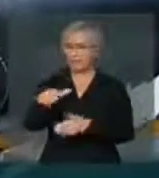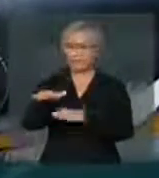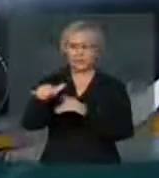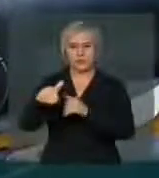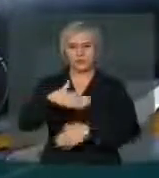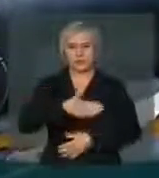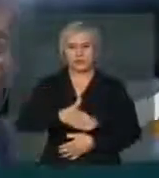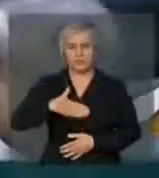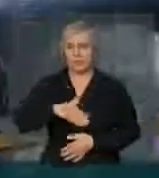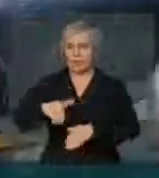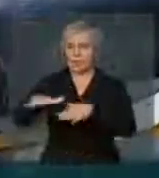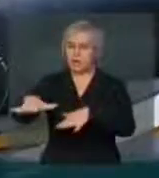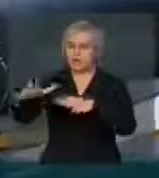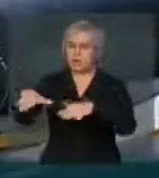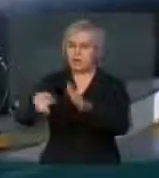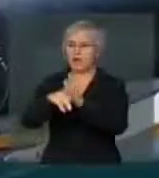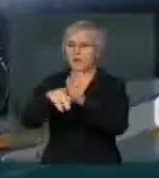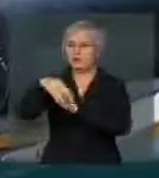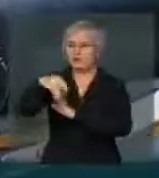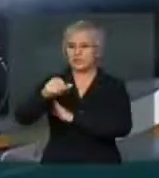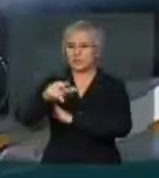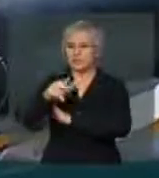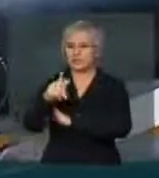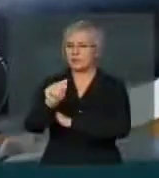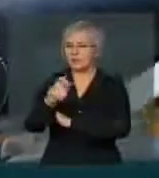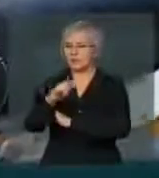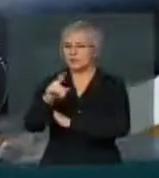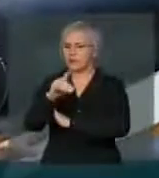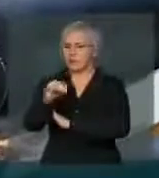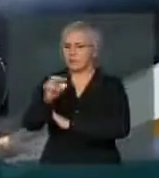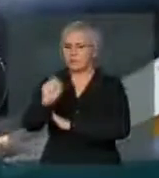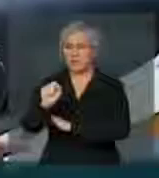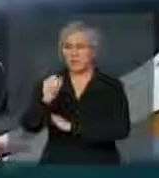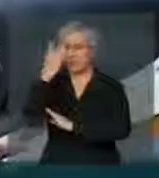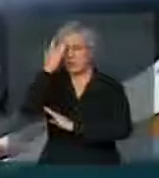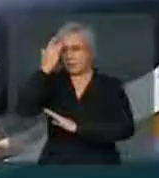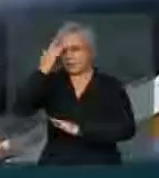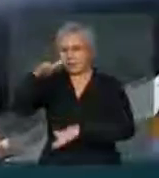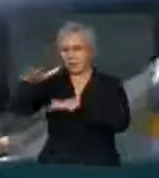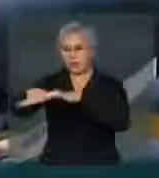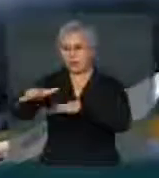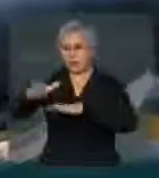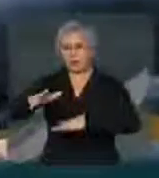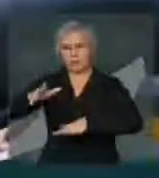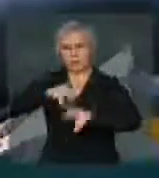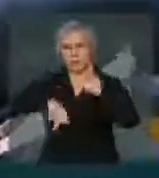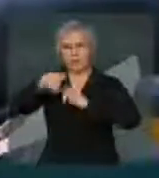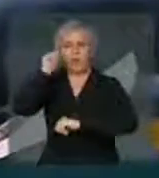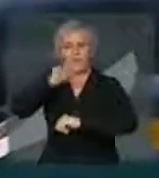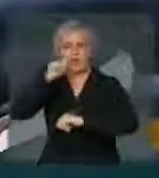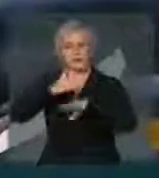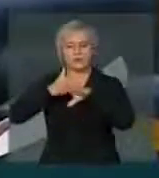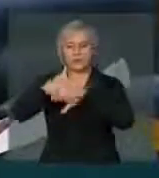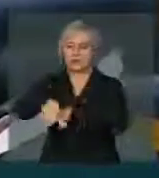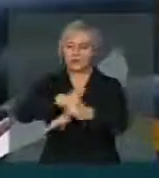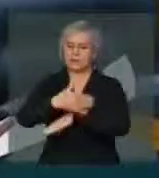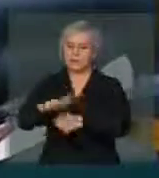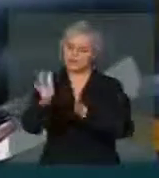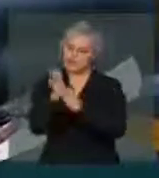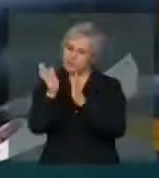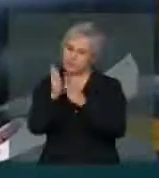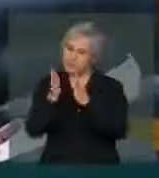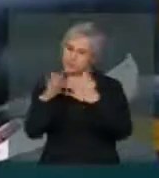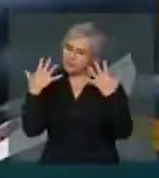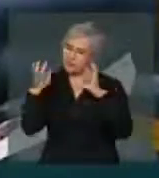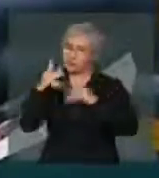Margaridas, pôr as mulheres brasileiras, pôr o brasileiro para as ruas, para comemorar, para parabenizar, para fortalecer cada vez mais a luta das